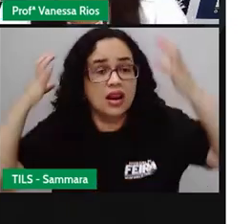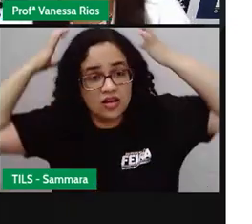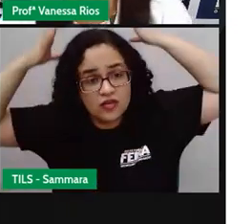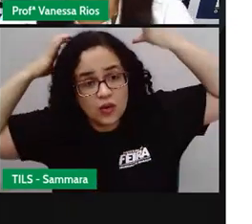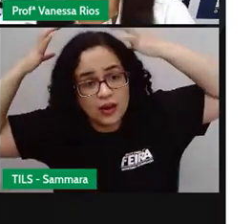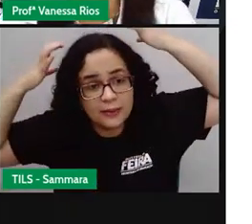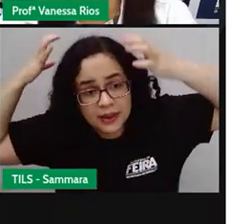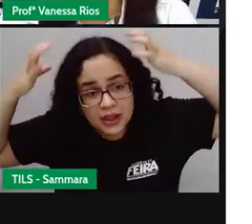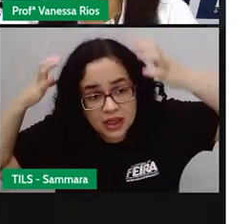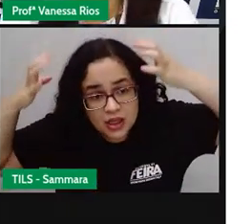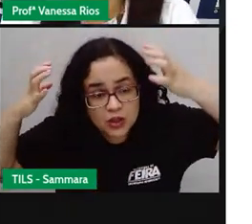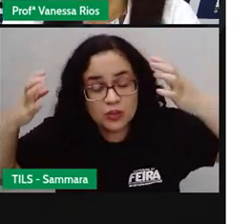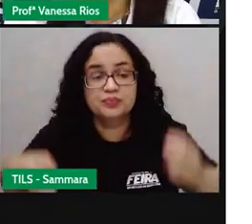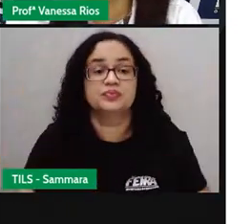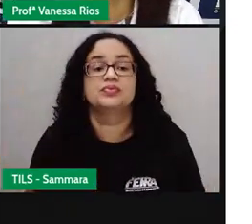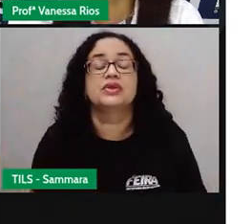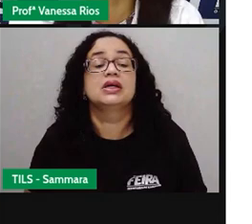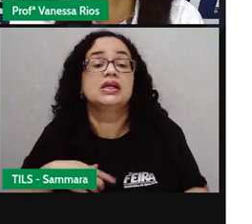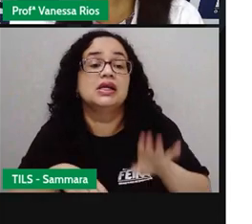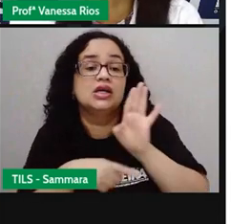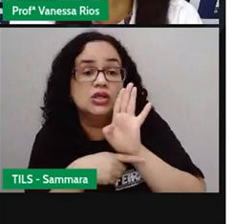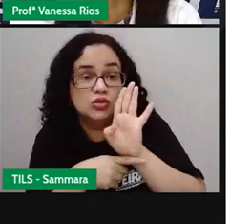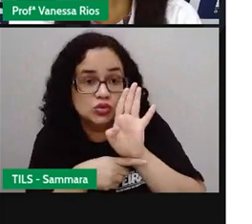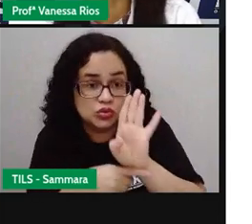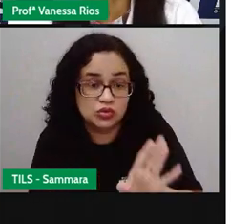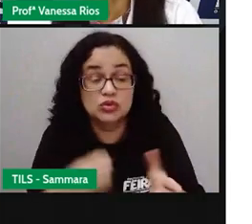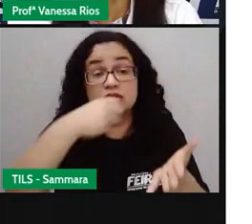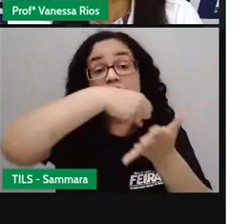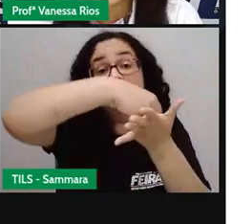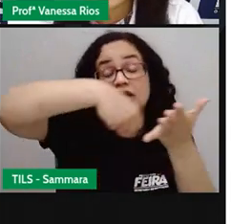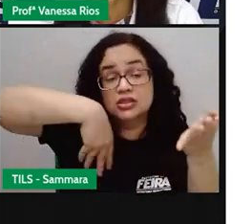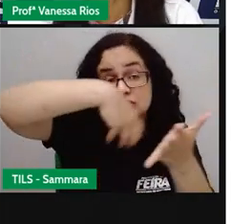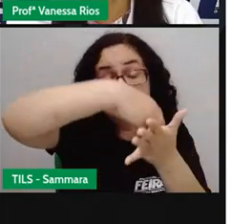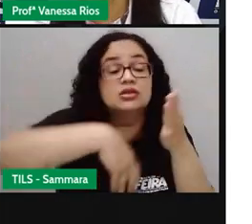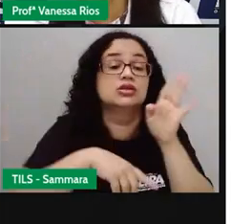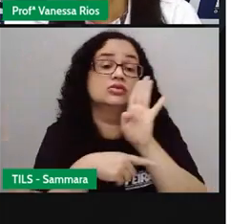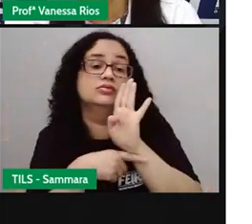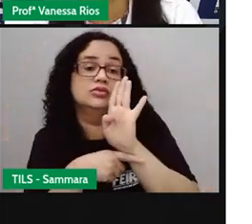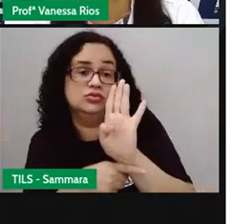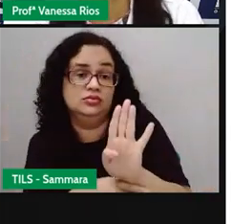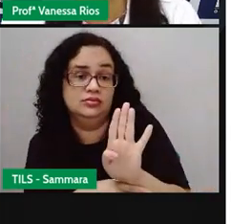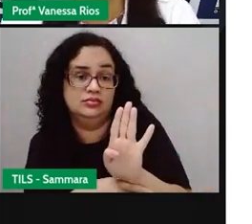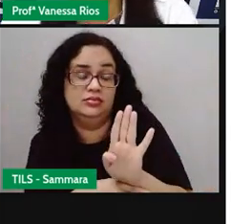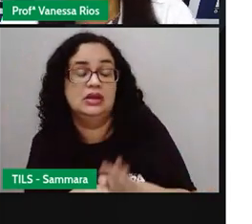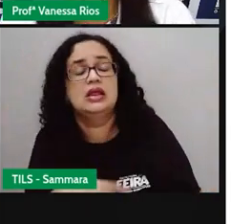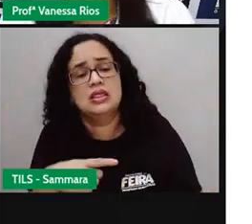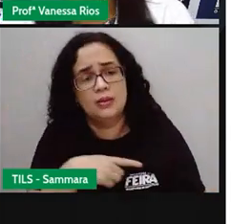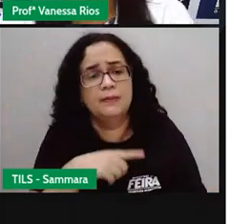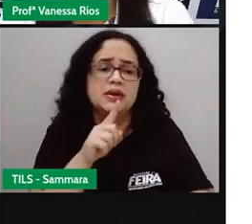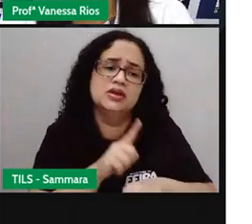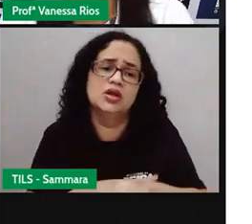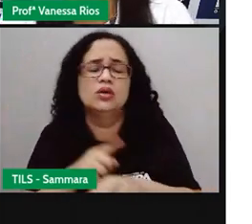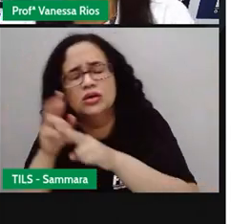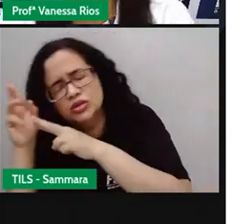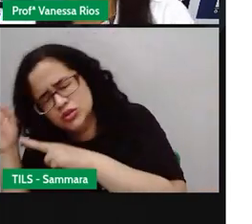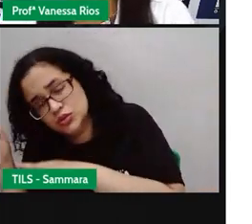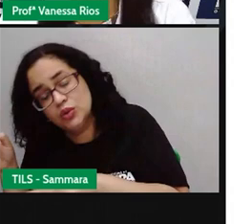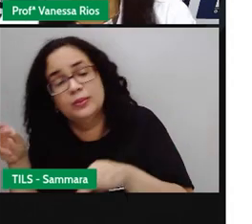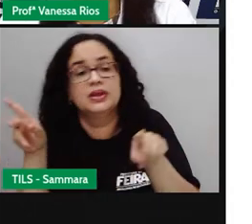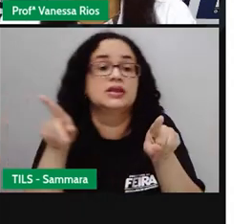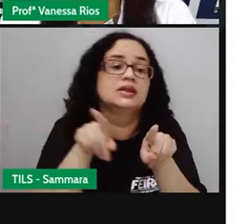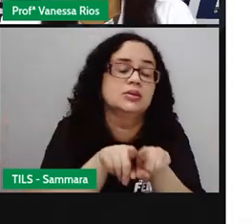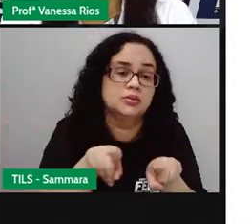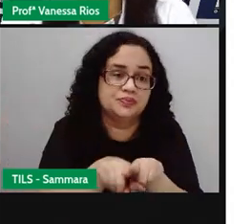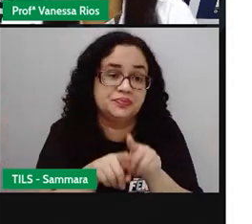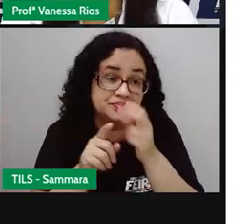cabelo. Está na hora de você ajudar nas tarefas de casa. E tem hora de dormir também. Então